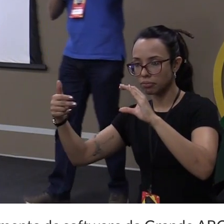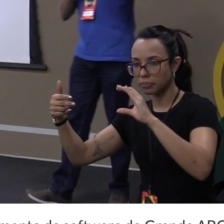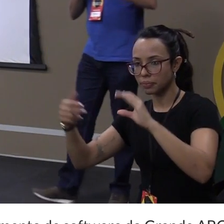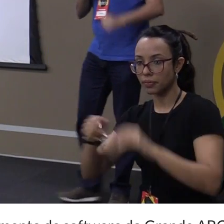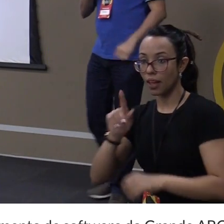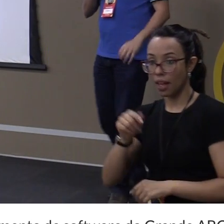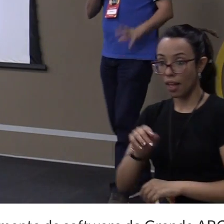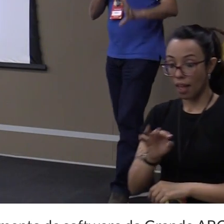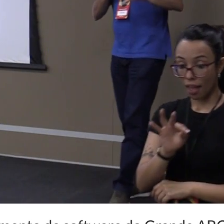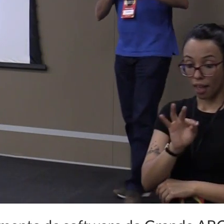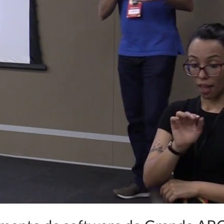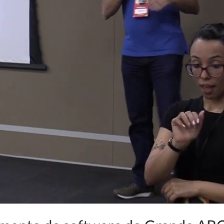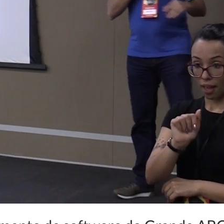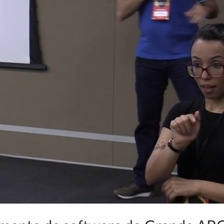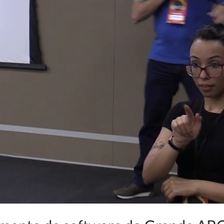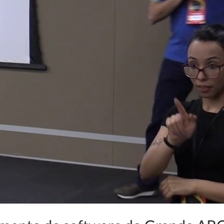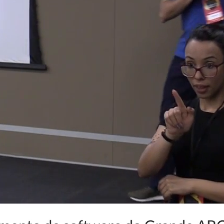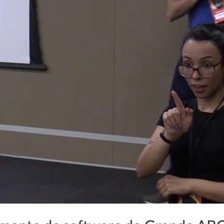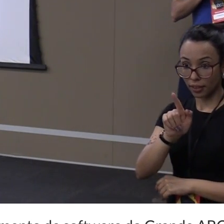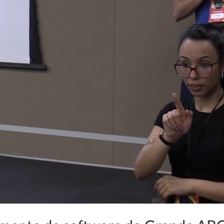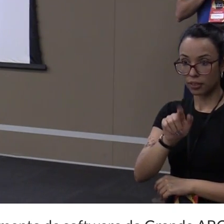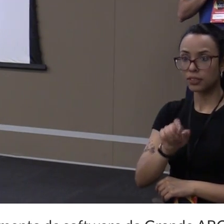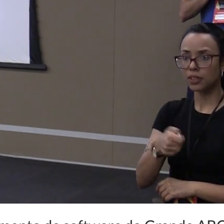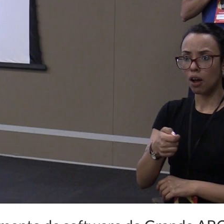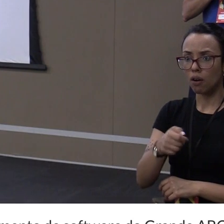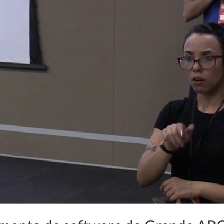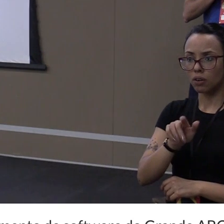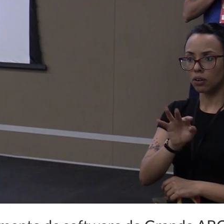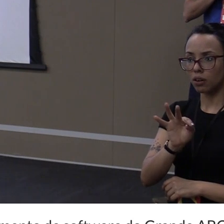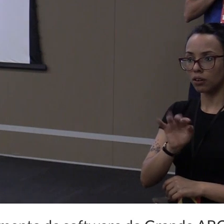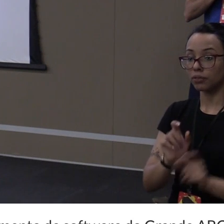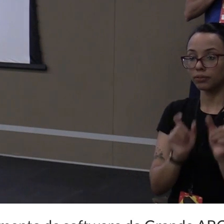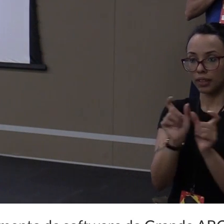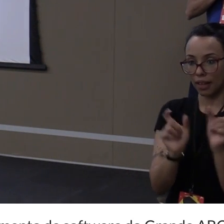tag que eu estava trabalhando. Então, a partir daí, eu pego a informação que eu quero.